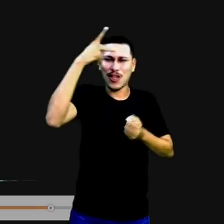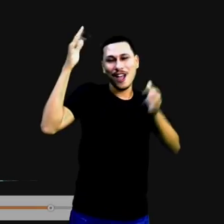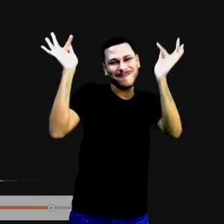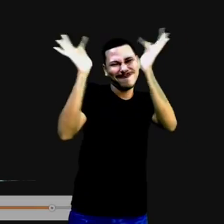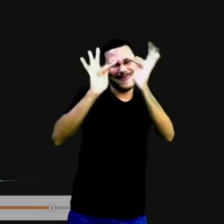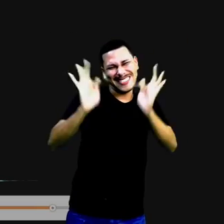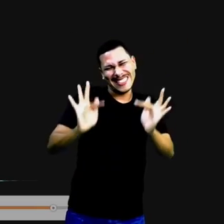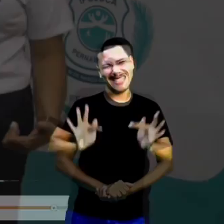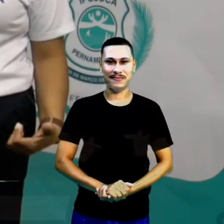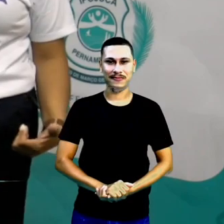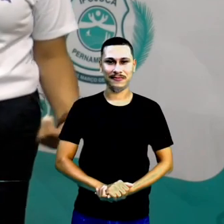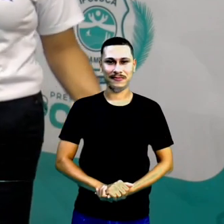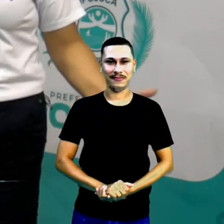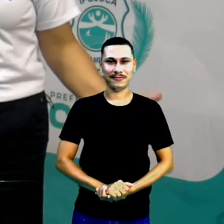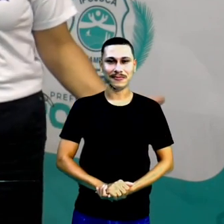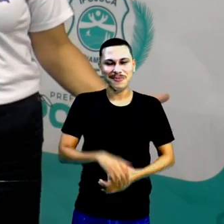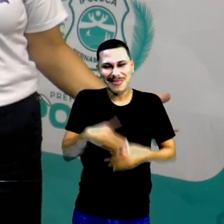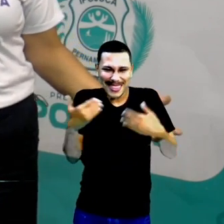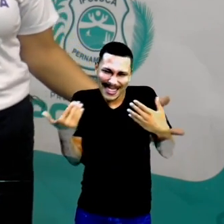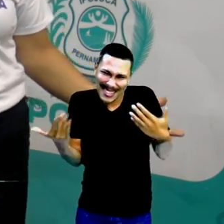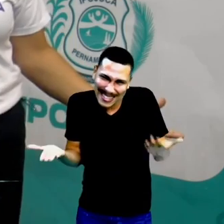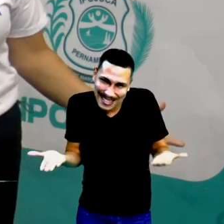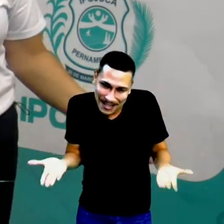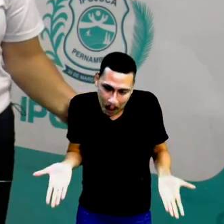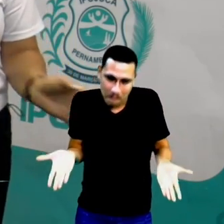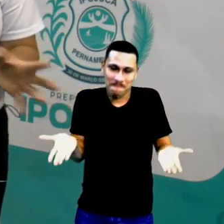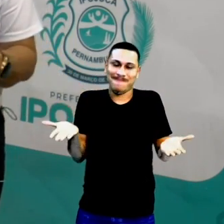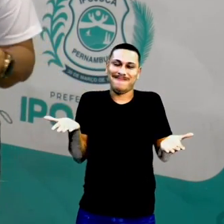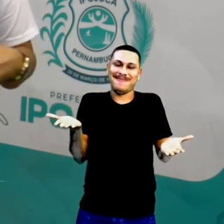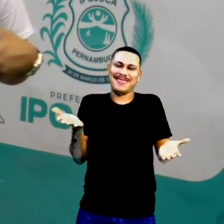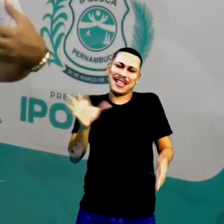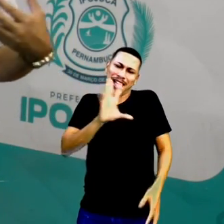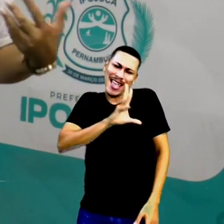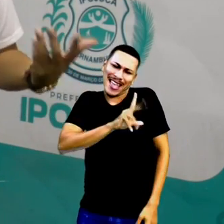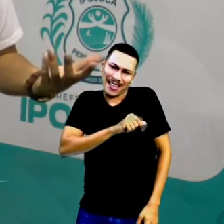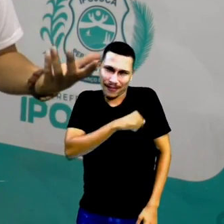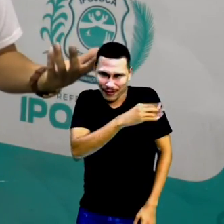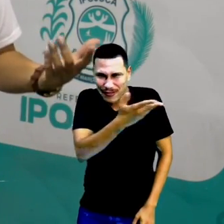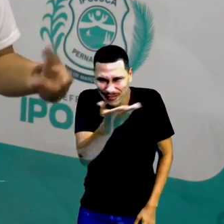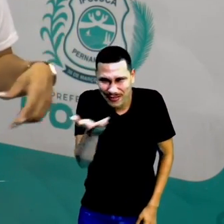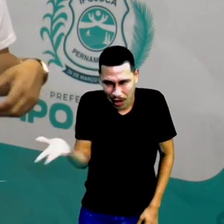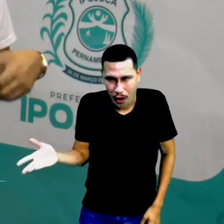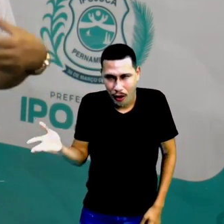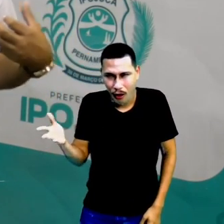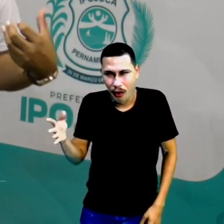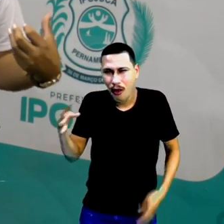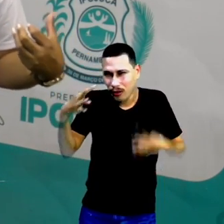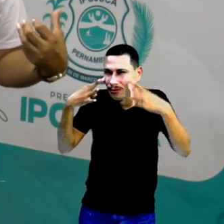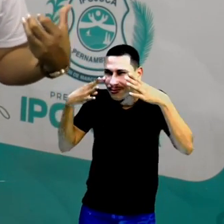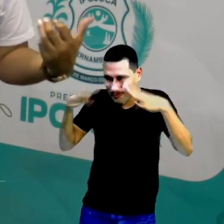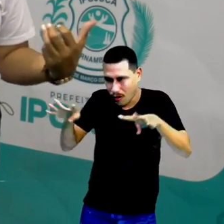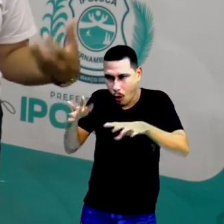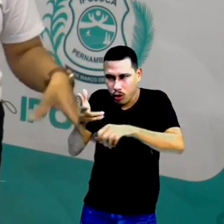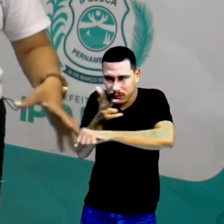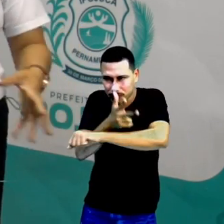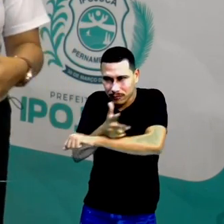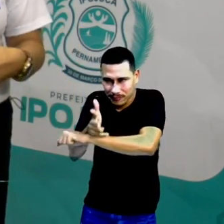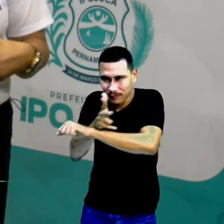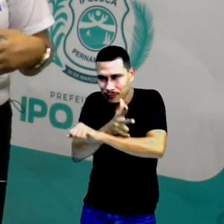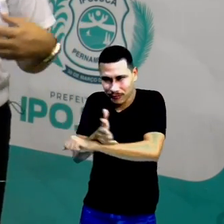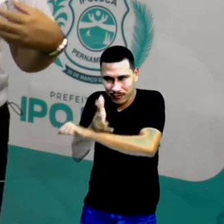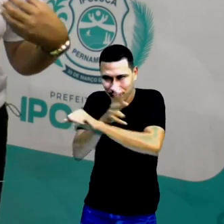harmonia. E aí, meus amores, vocês prestaram atenção ao nosso vídeo